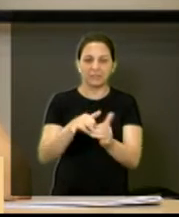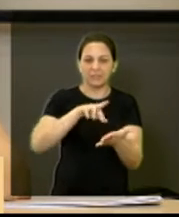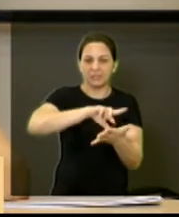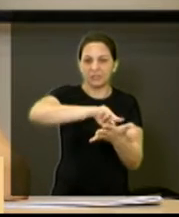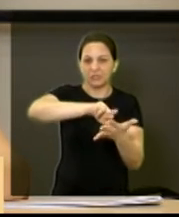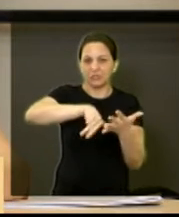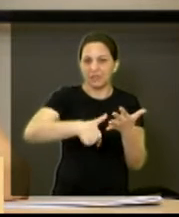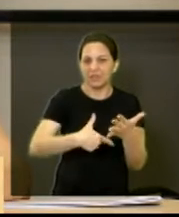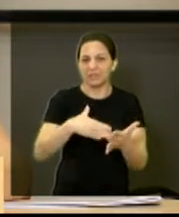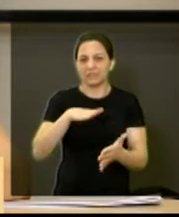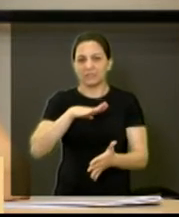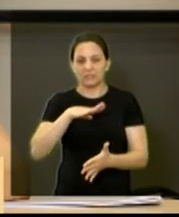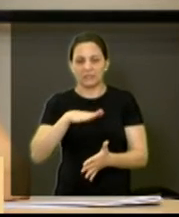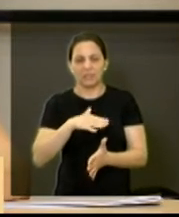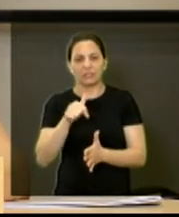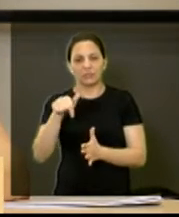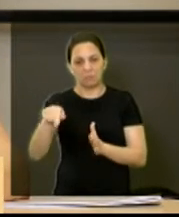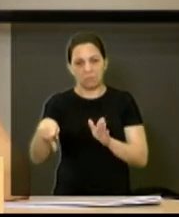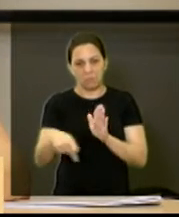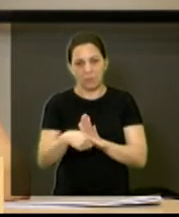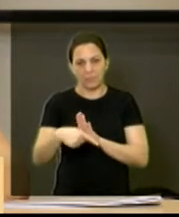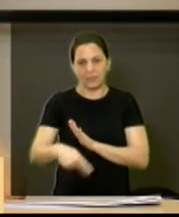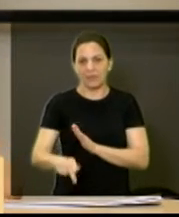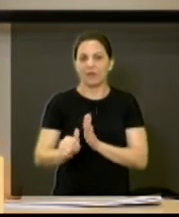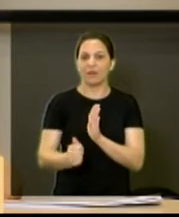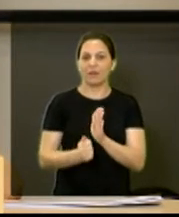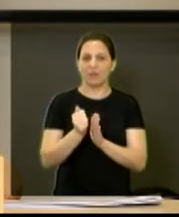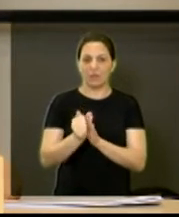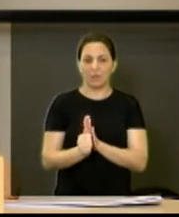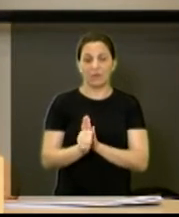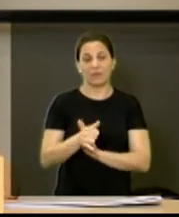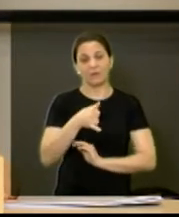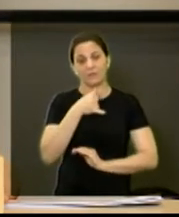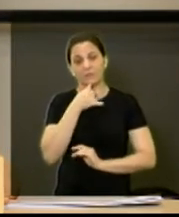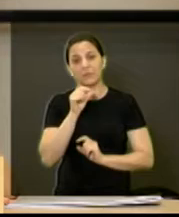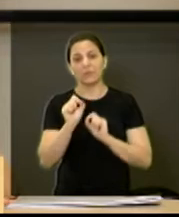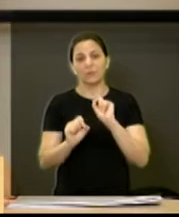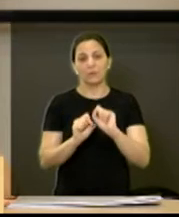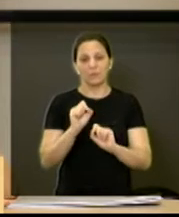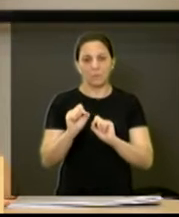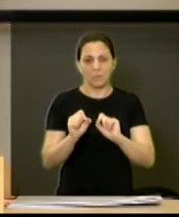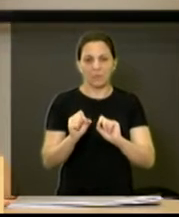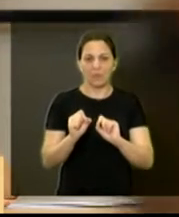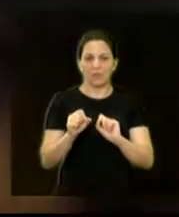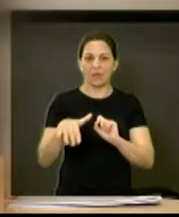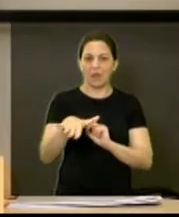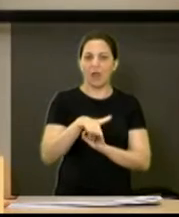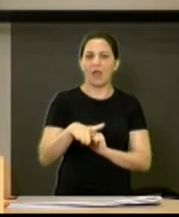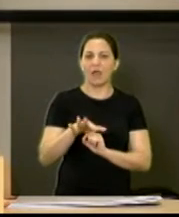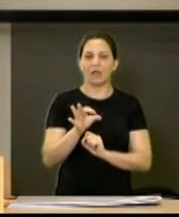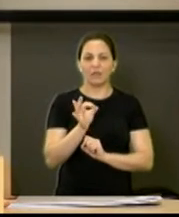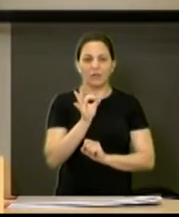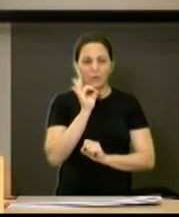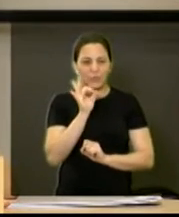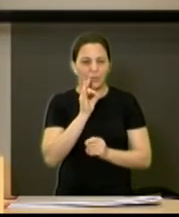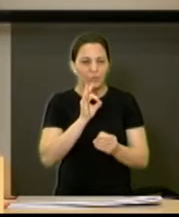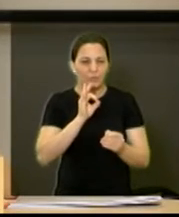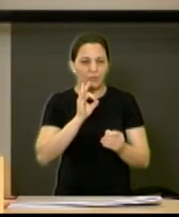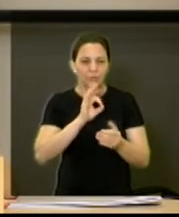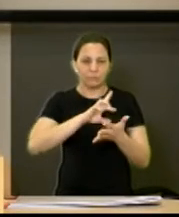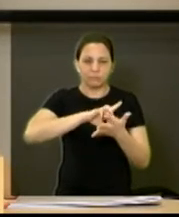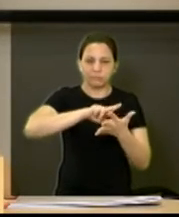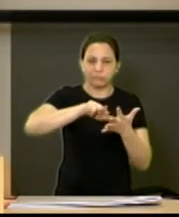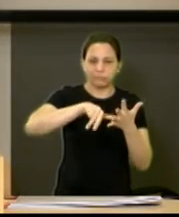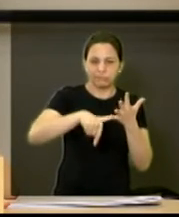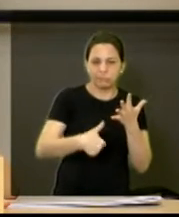Praça do Carmo e em outras praças, é que, infelizmente, a questão da dependência química vem